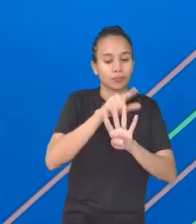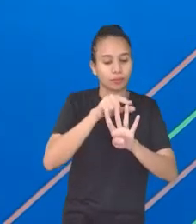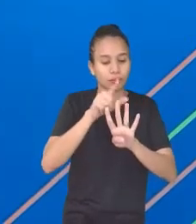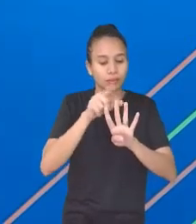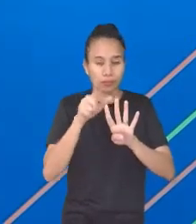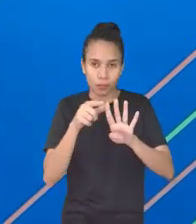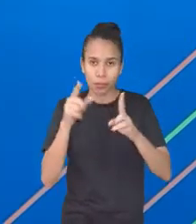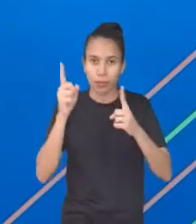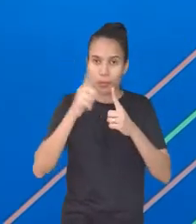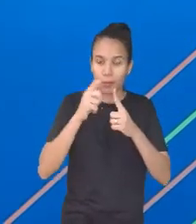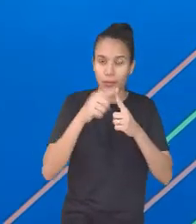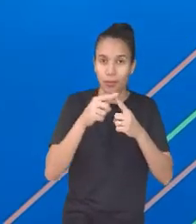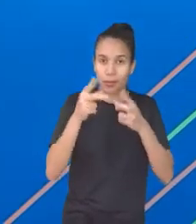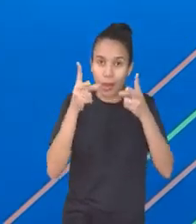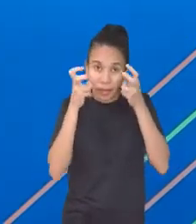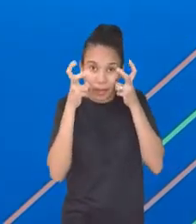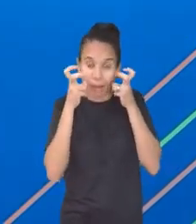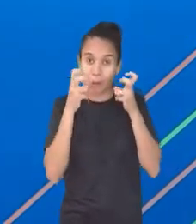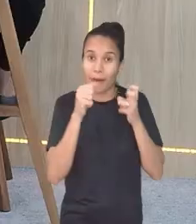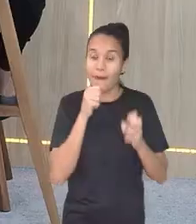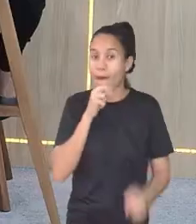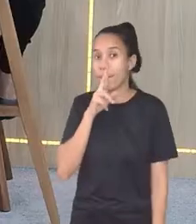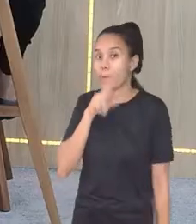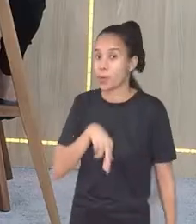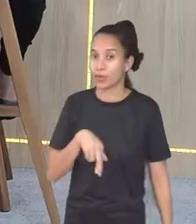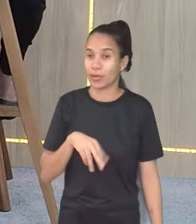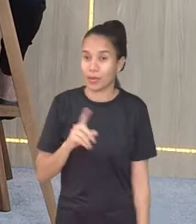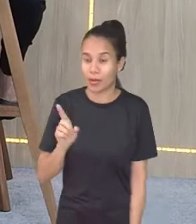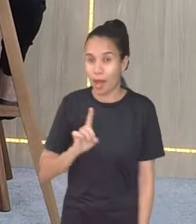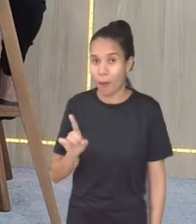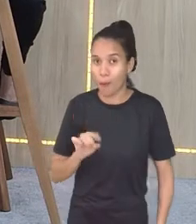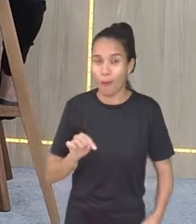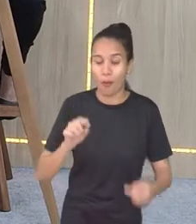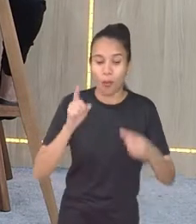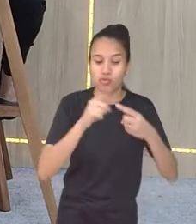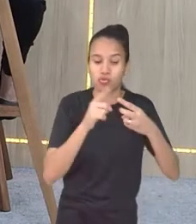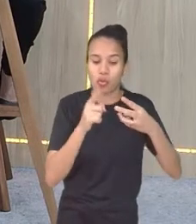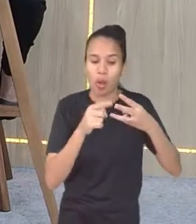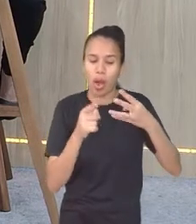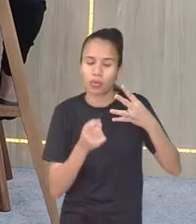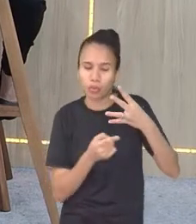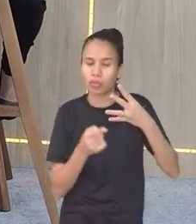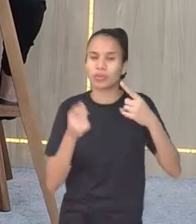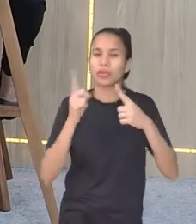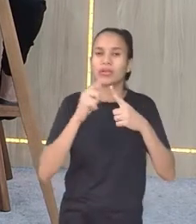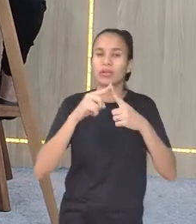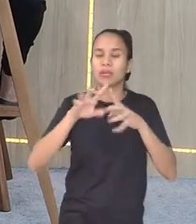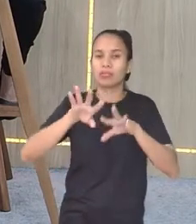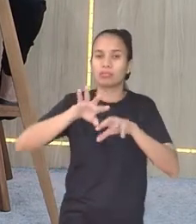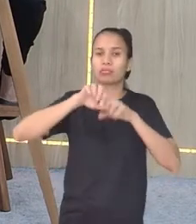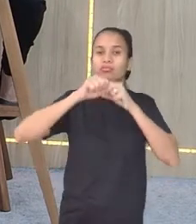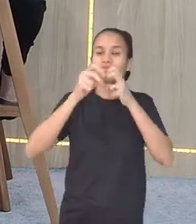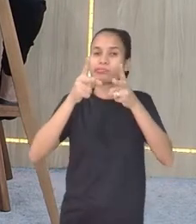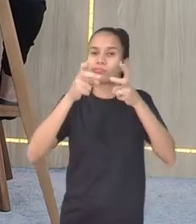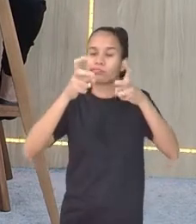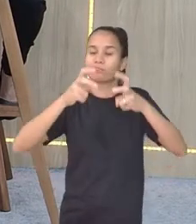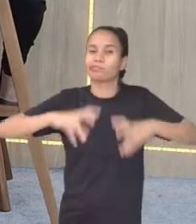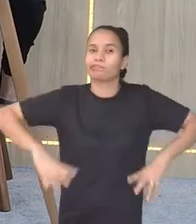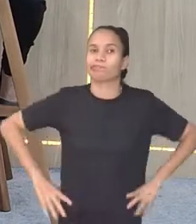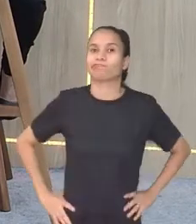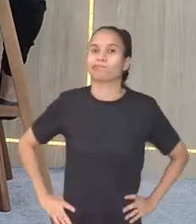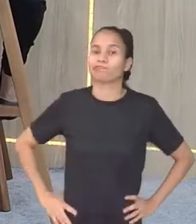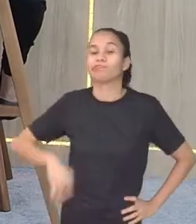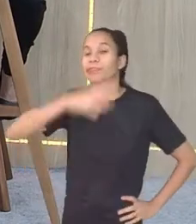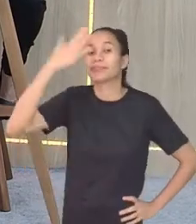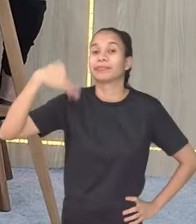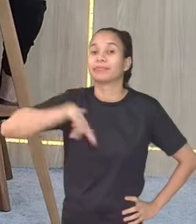receptores? Não responda agora não, professora Cláudia. Quais os quatro tipos de receptores? E aí,